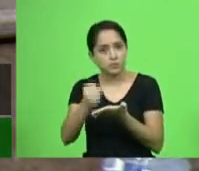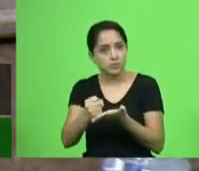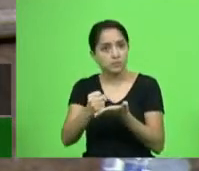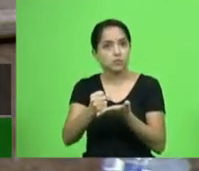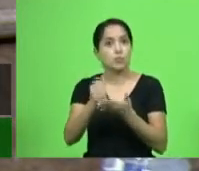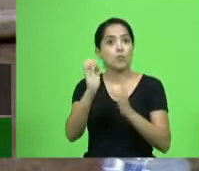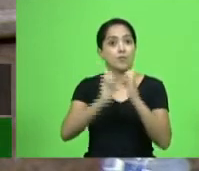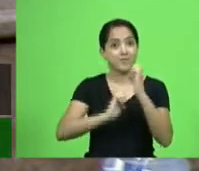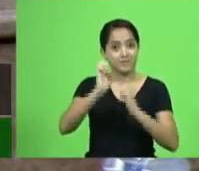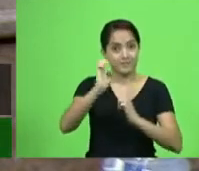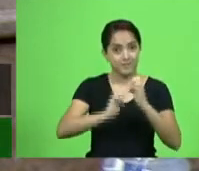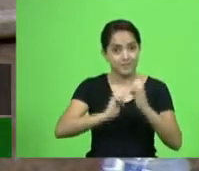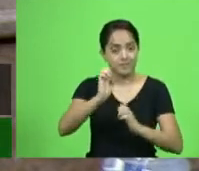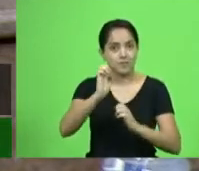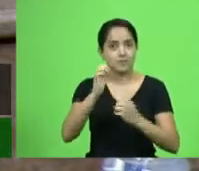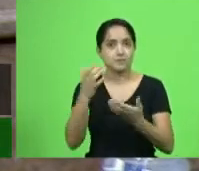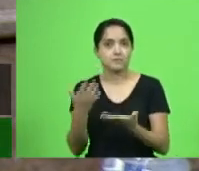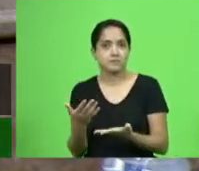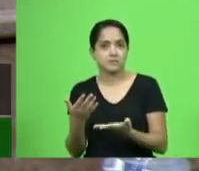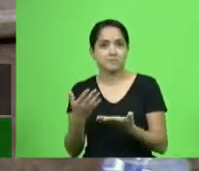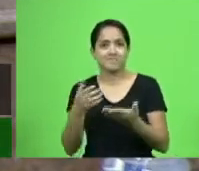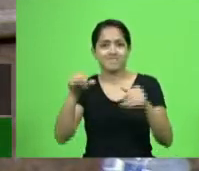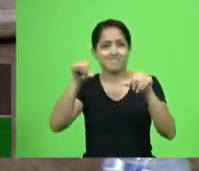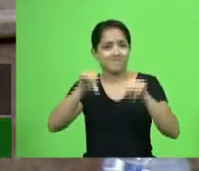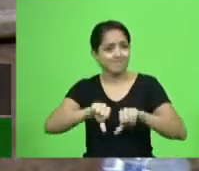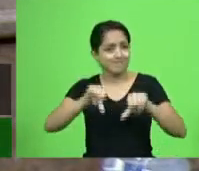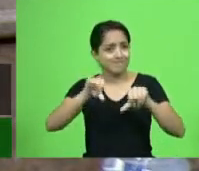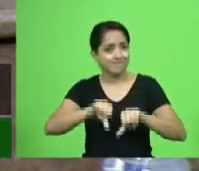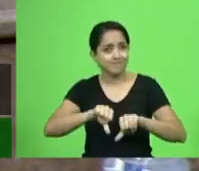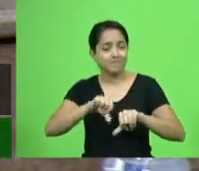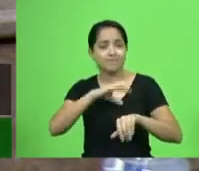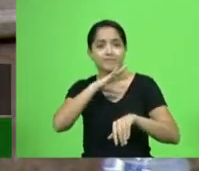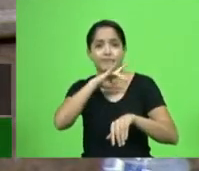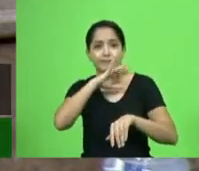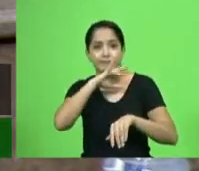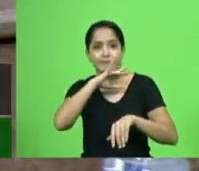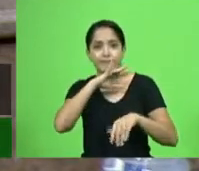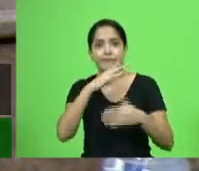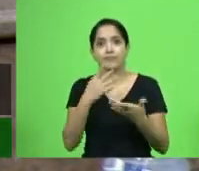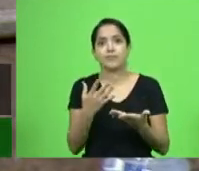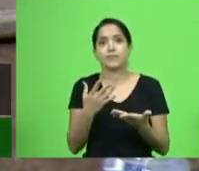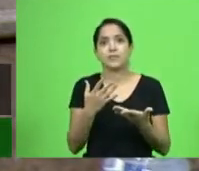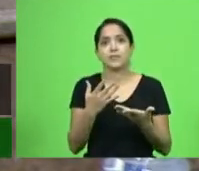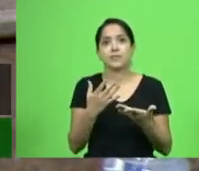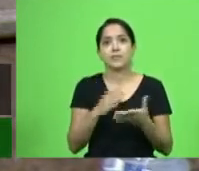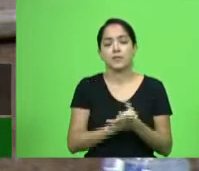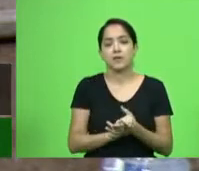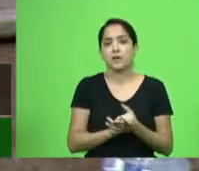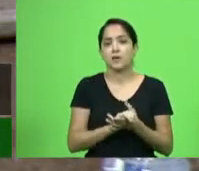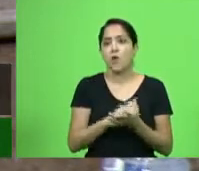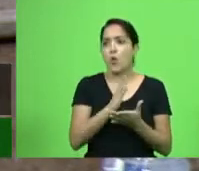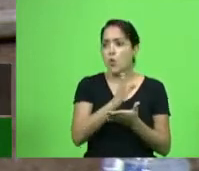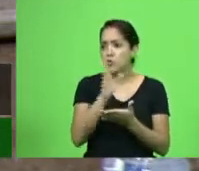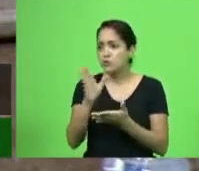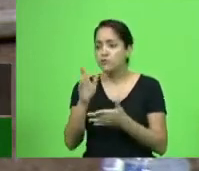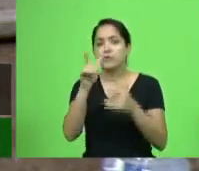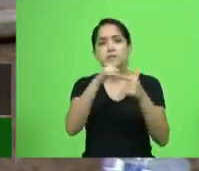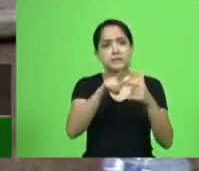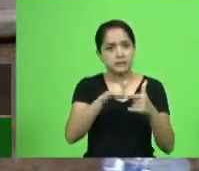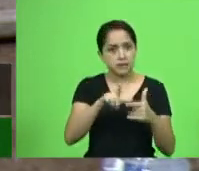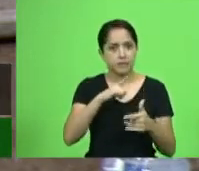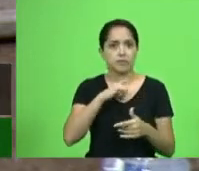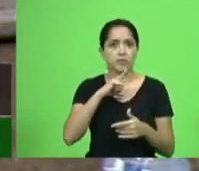com um precedente tão ruim como a OZZ? Por onde passou, foi problema. E aí, aqui,